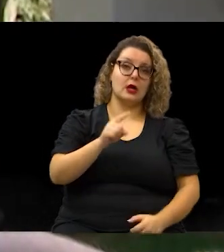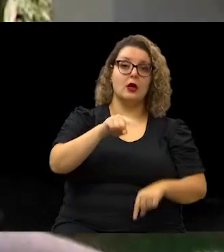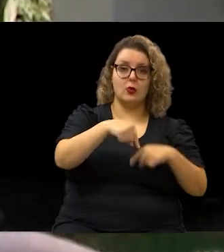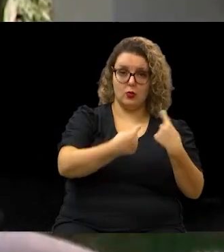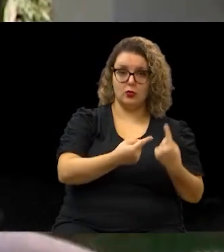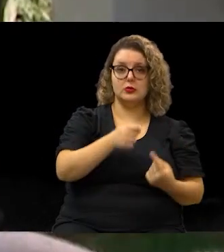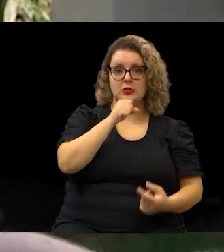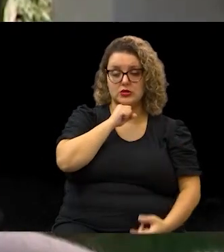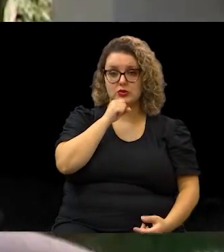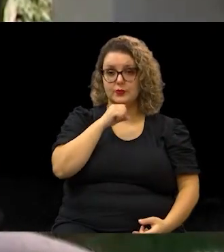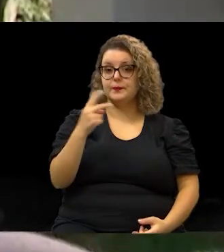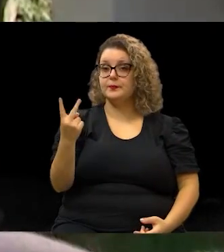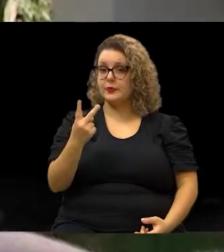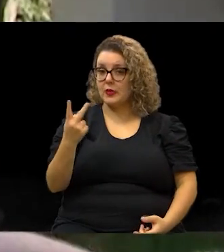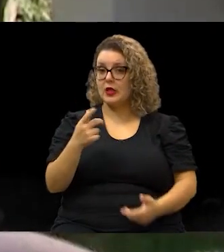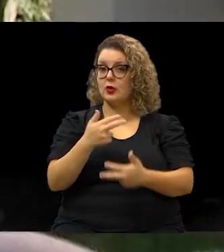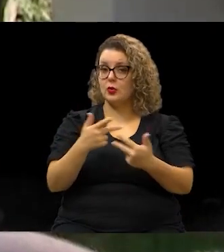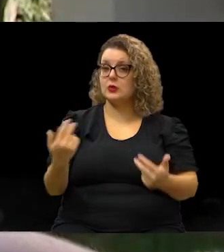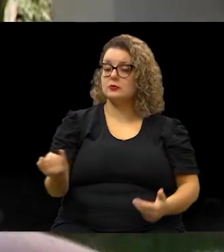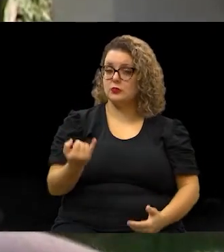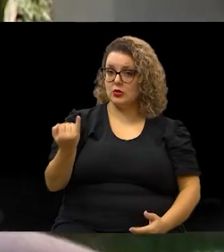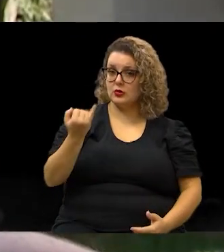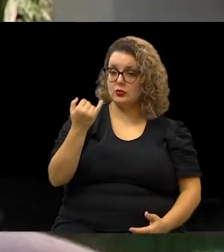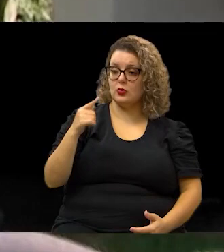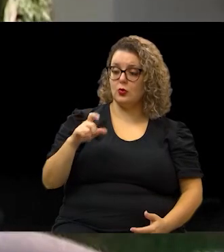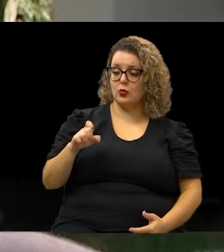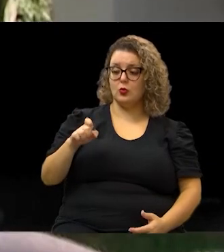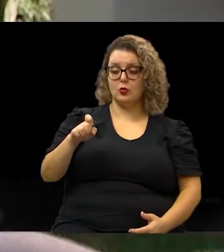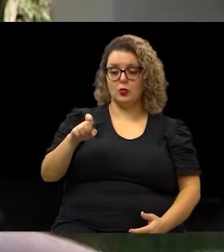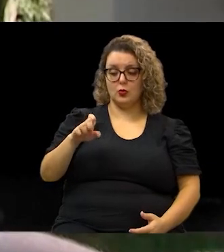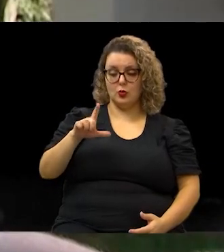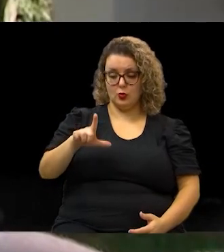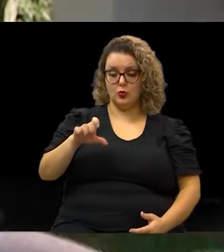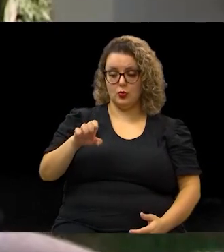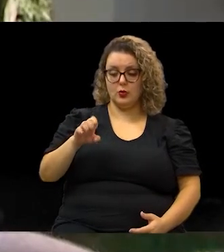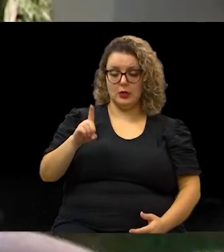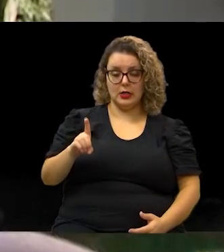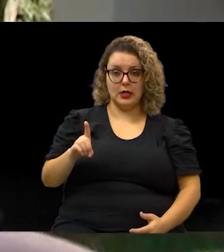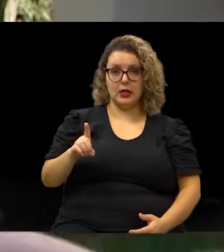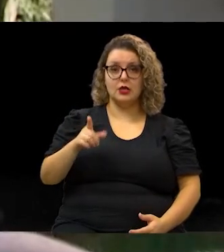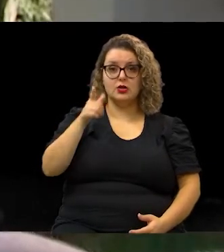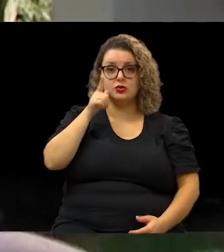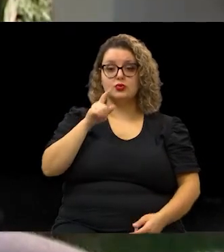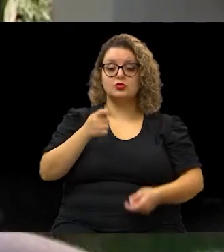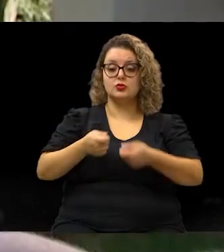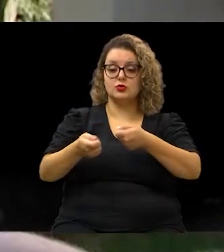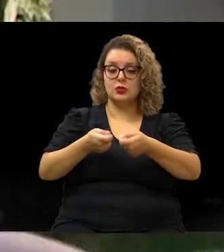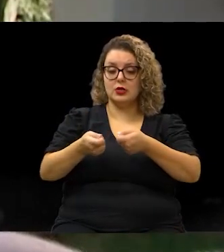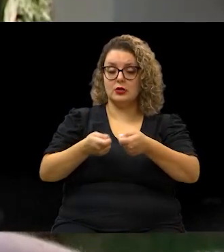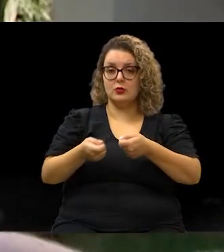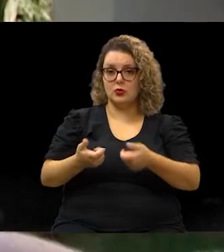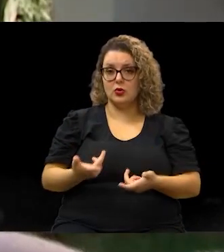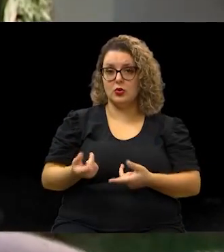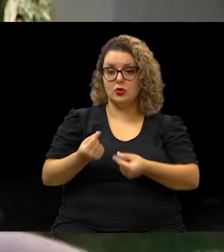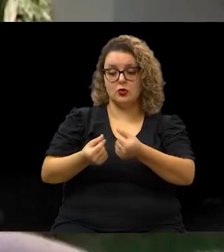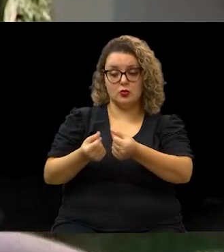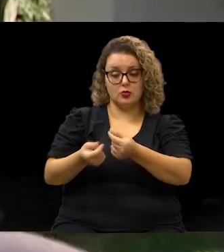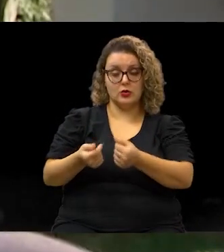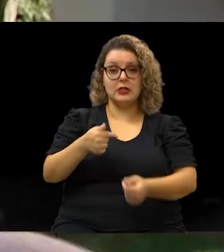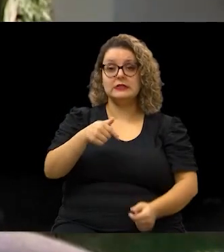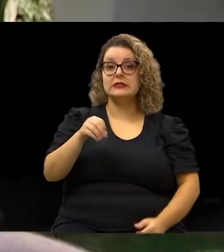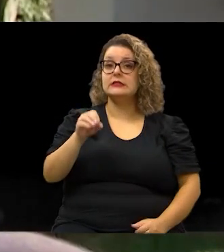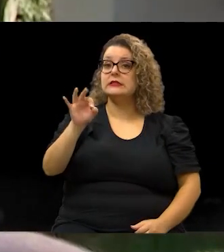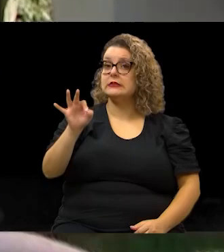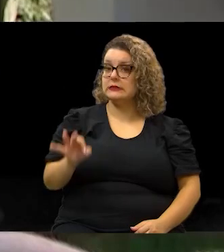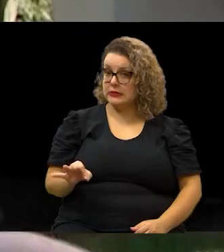Segundo fator importante, o LED, ele consegue economizar até 70%